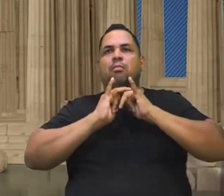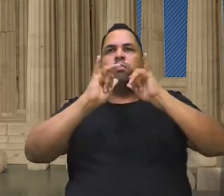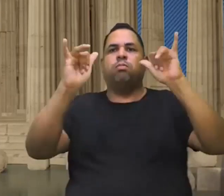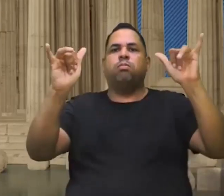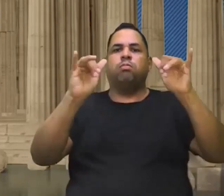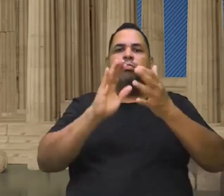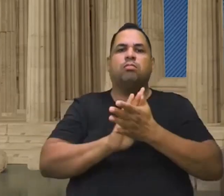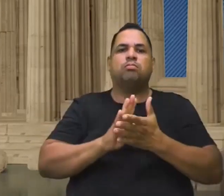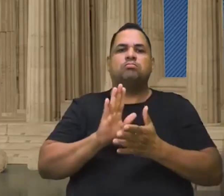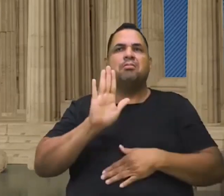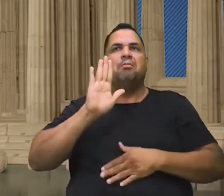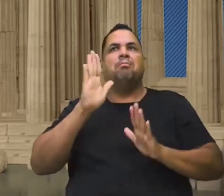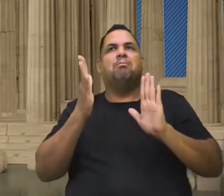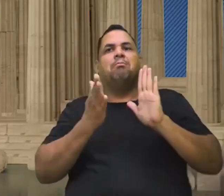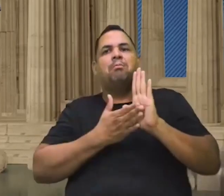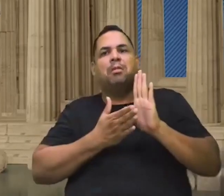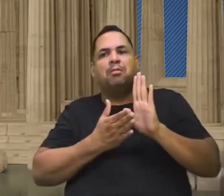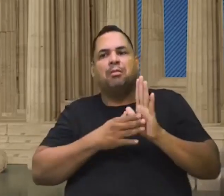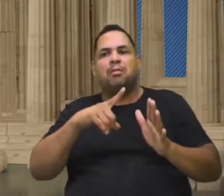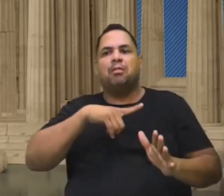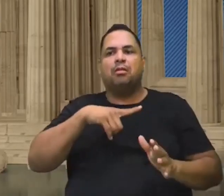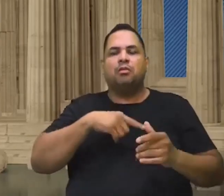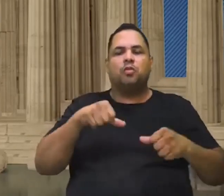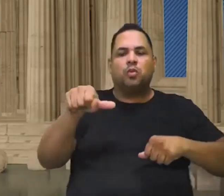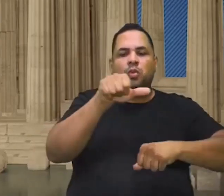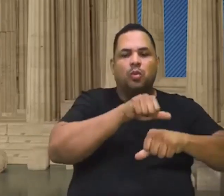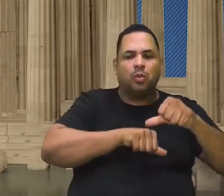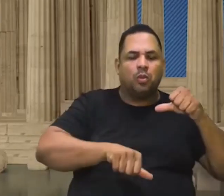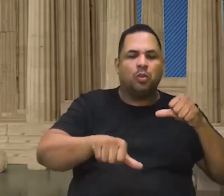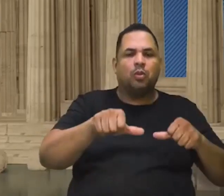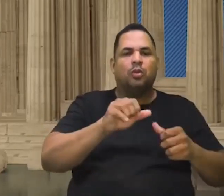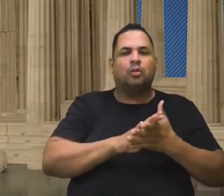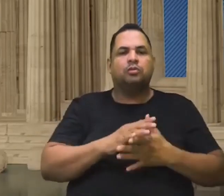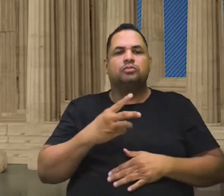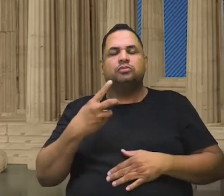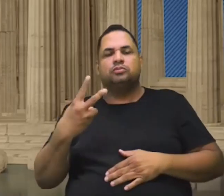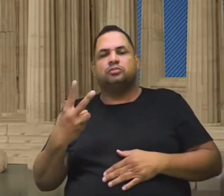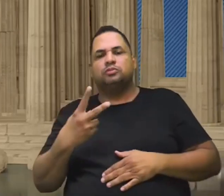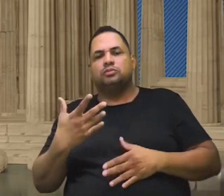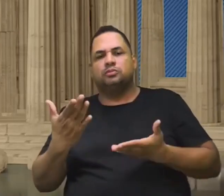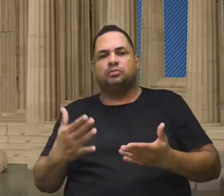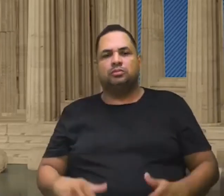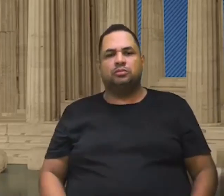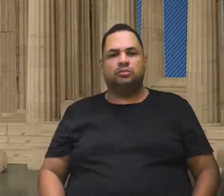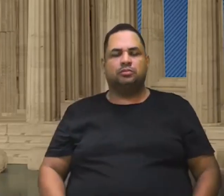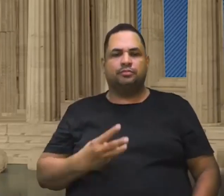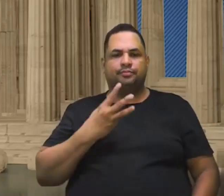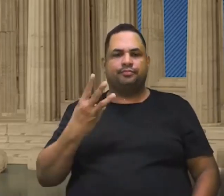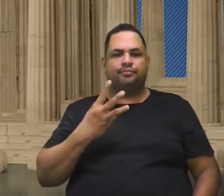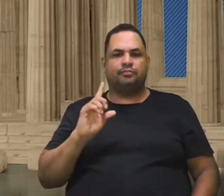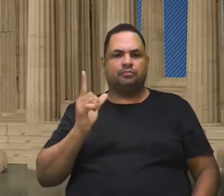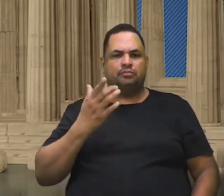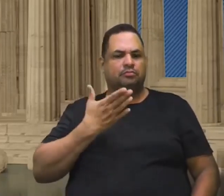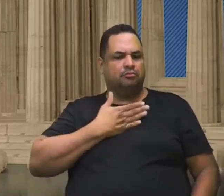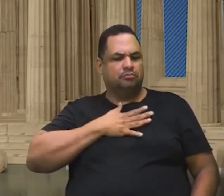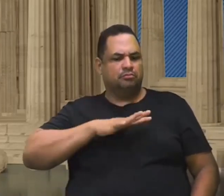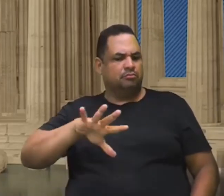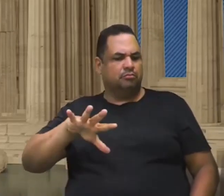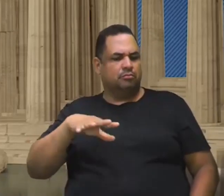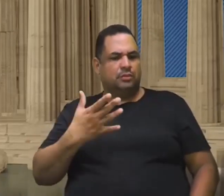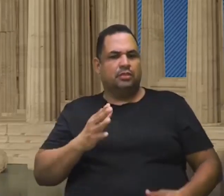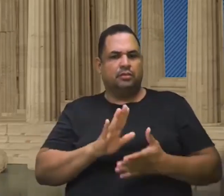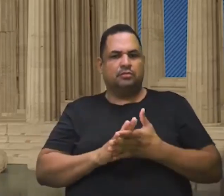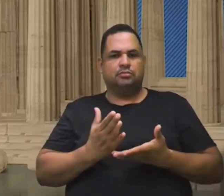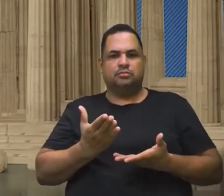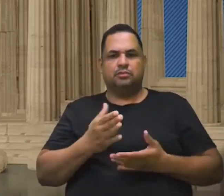de fazer uma permuta de troca. E o segundo também, com outro item. O terceiro não. Eu digo, não, não vou prometer